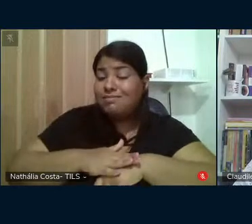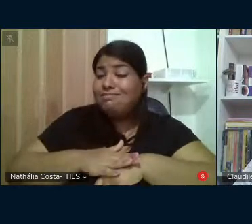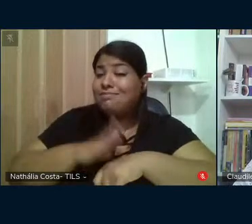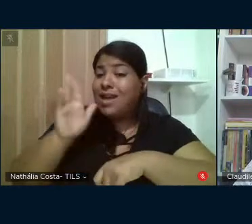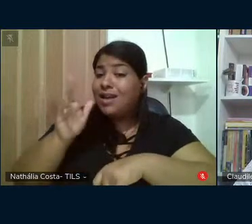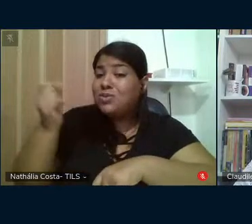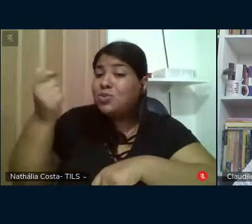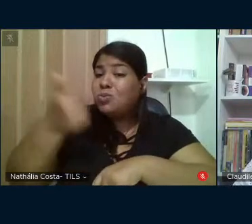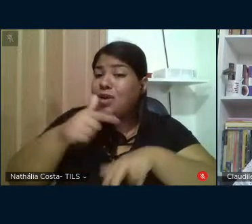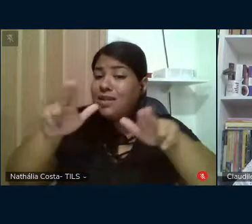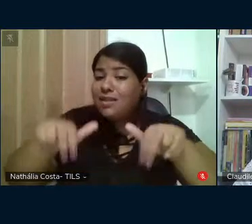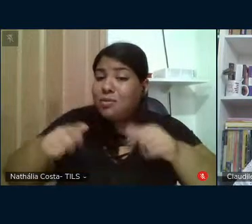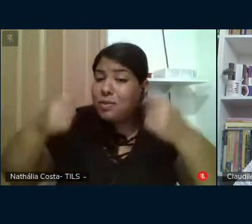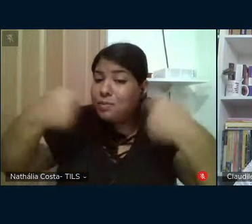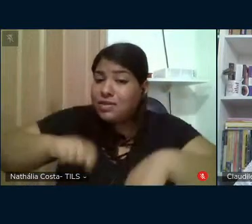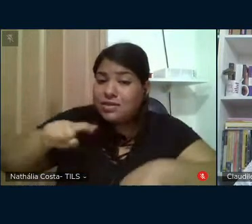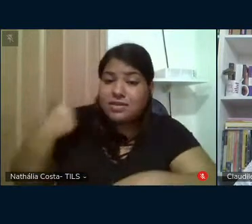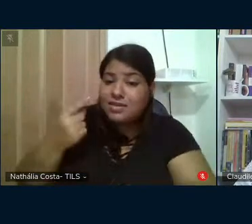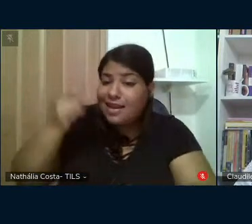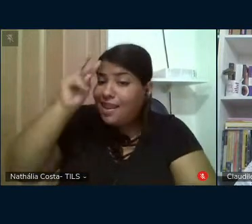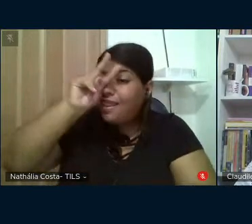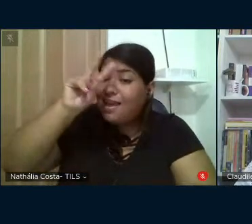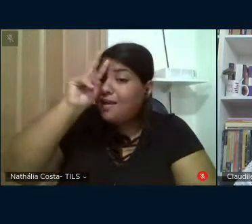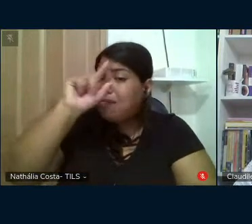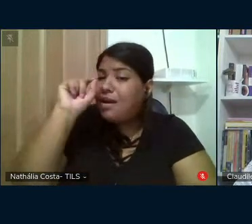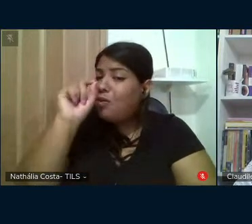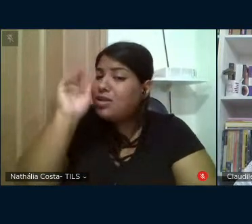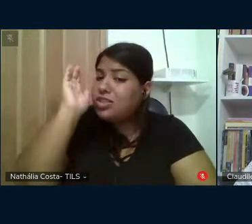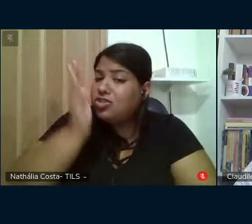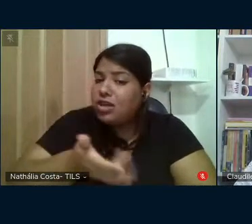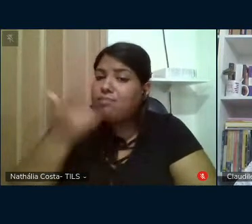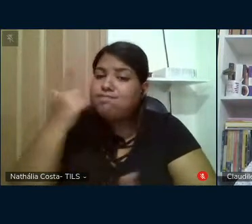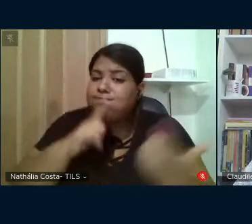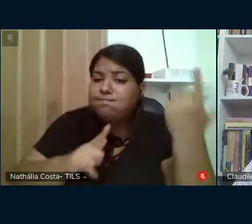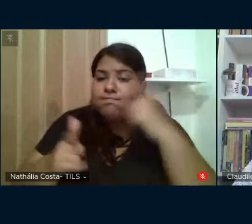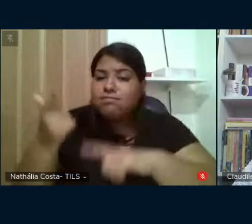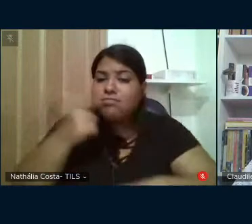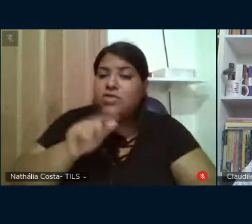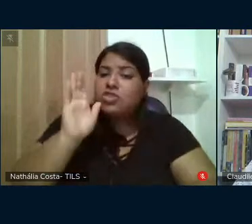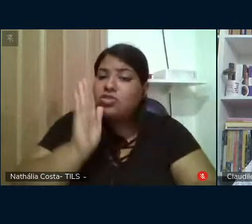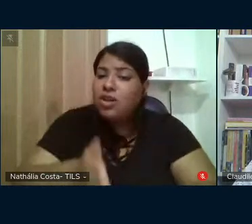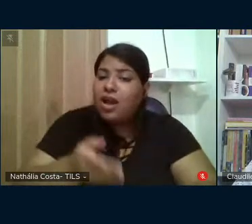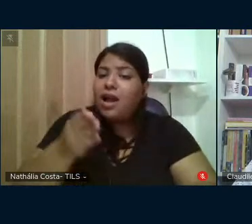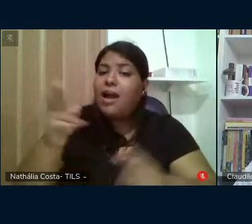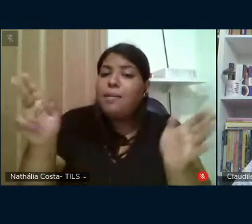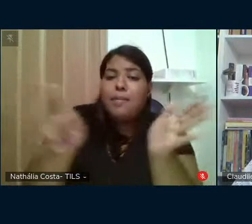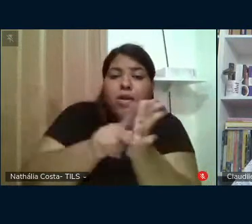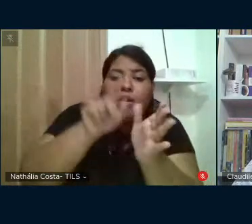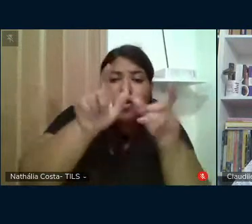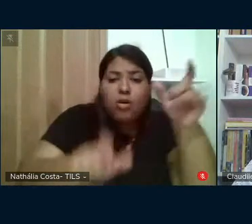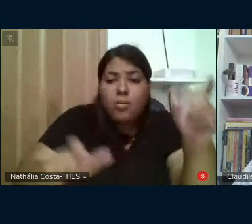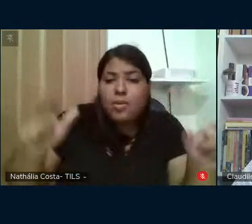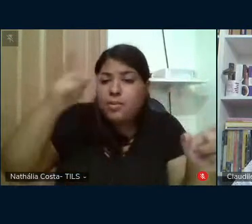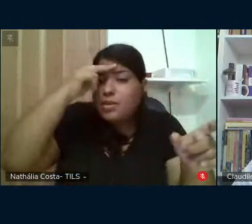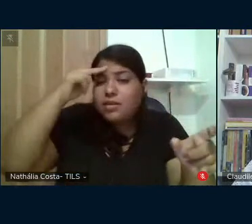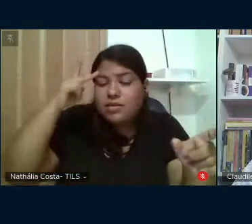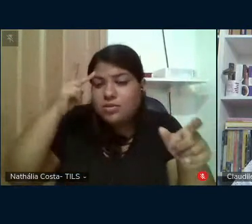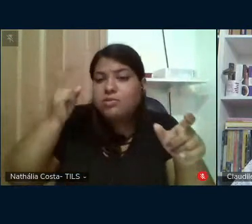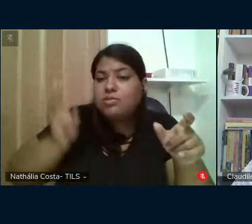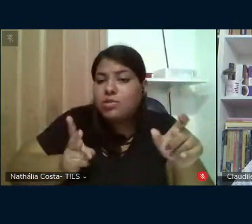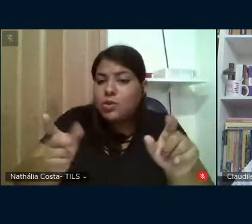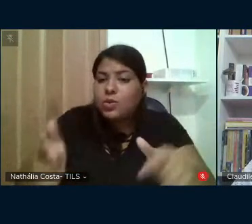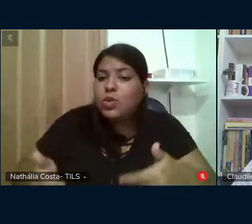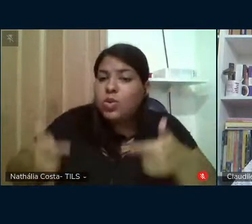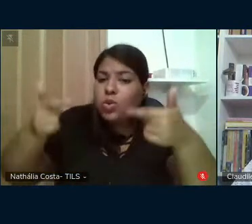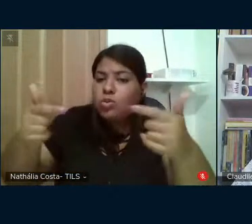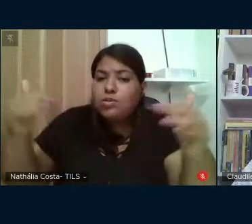faz necessário relembrarmos o que já conquistamos, pois parte dos sujeitos que seguem na disputa pela